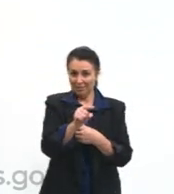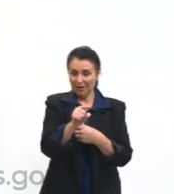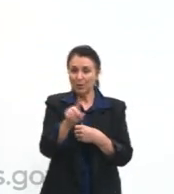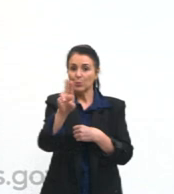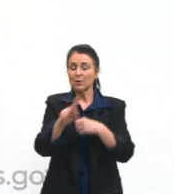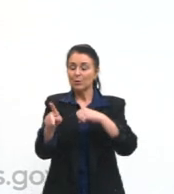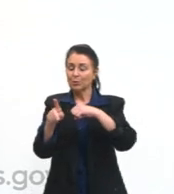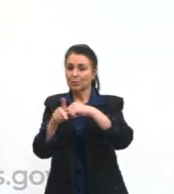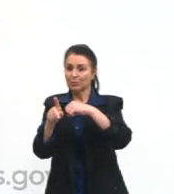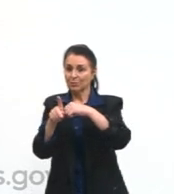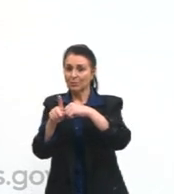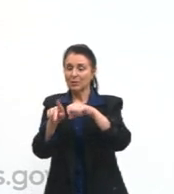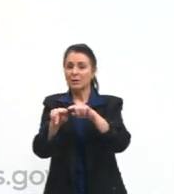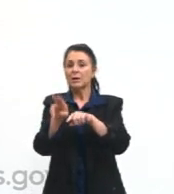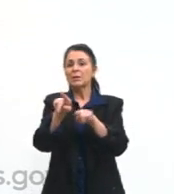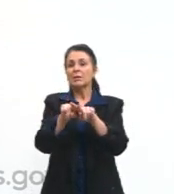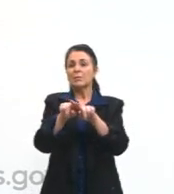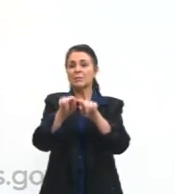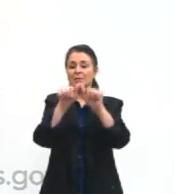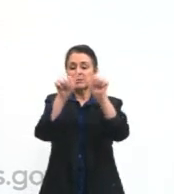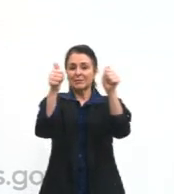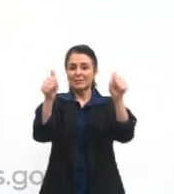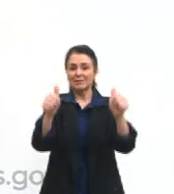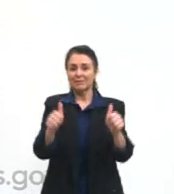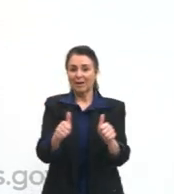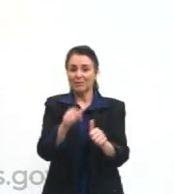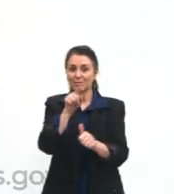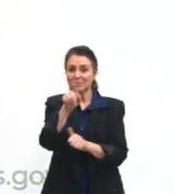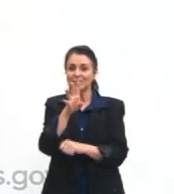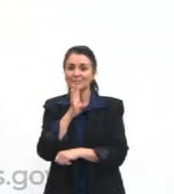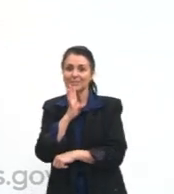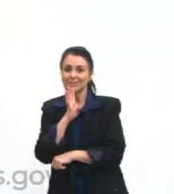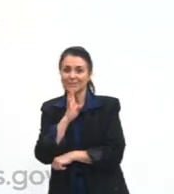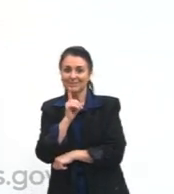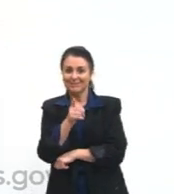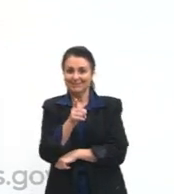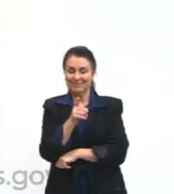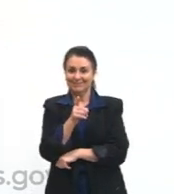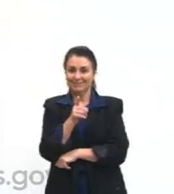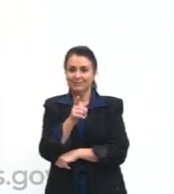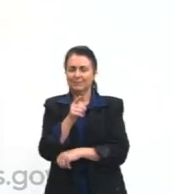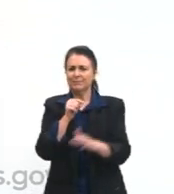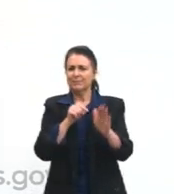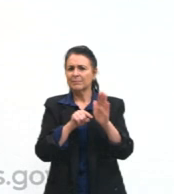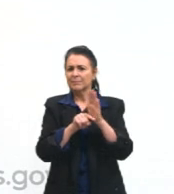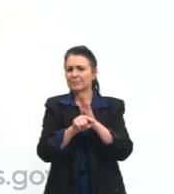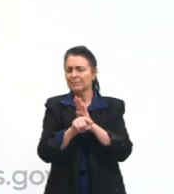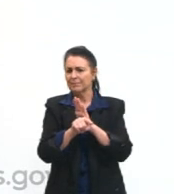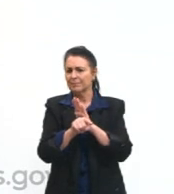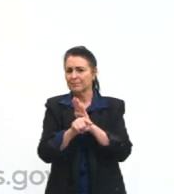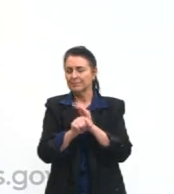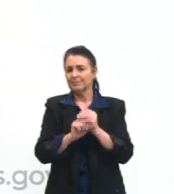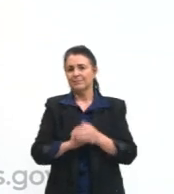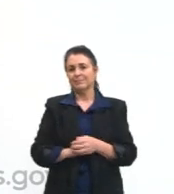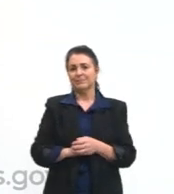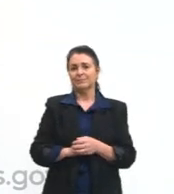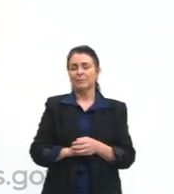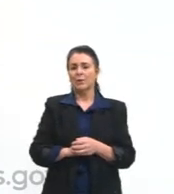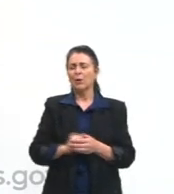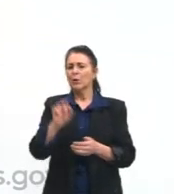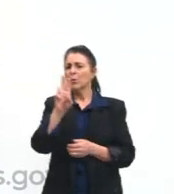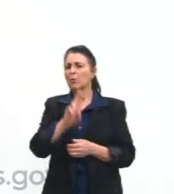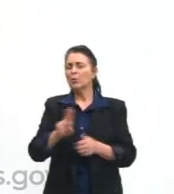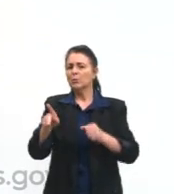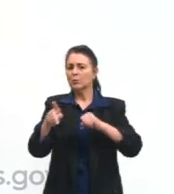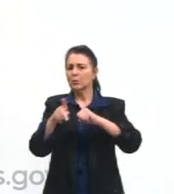trazer também uma imagem dele também para vocês conhecerem. A questão começa dizendo o seguinte, o uso